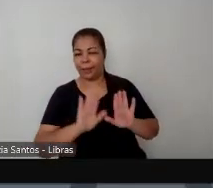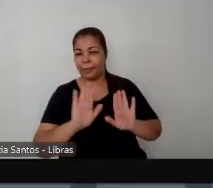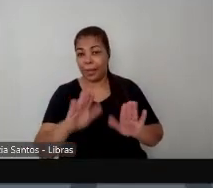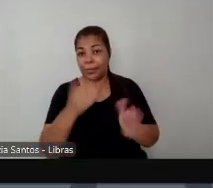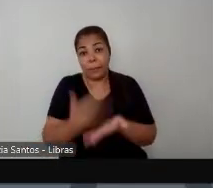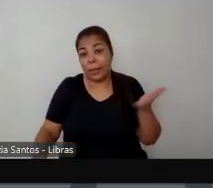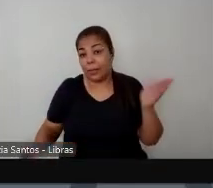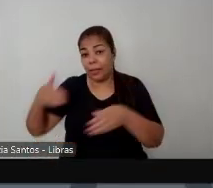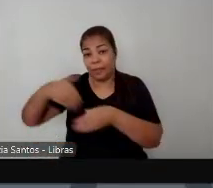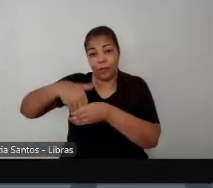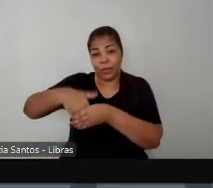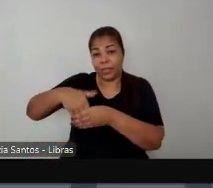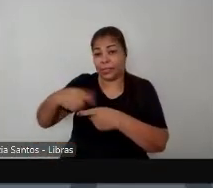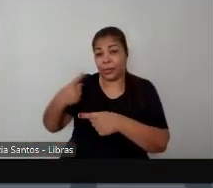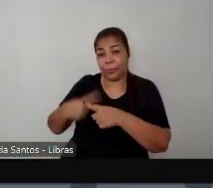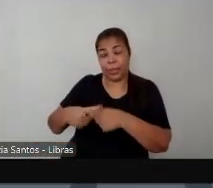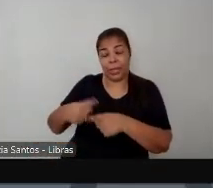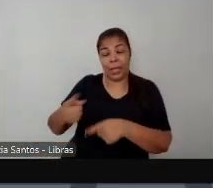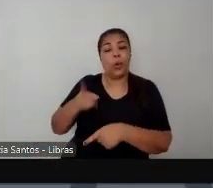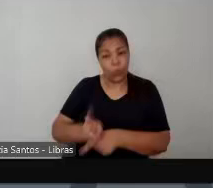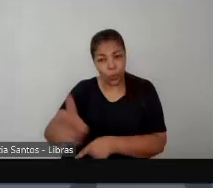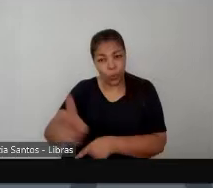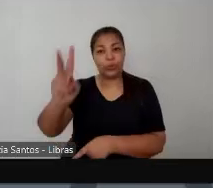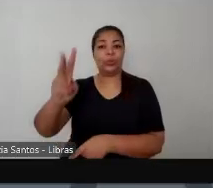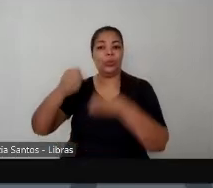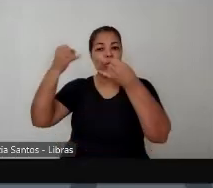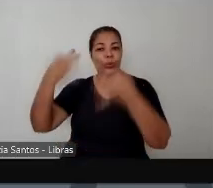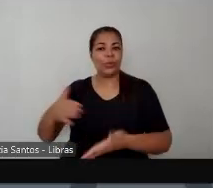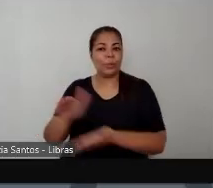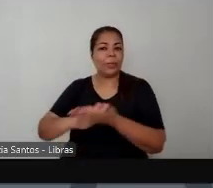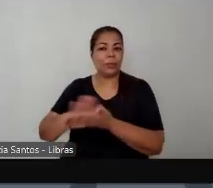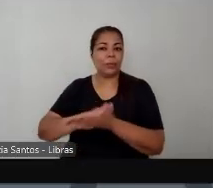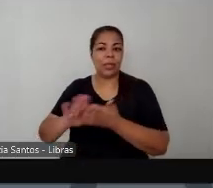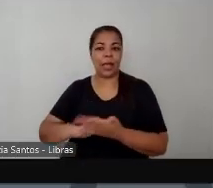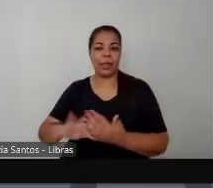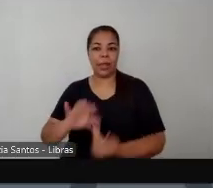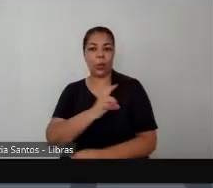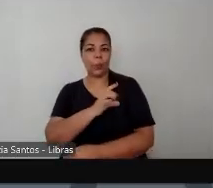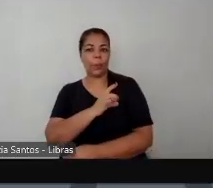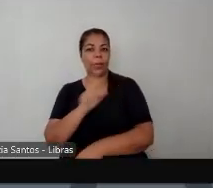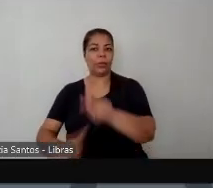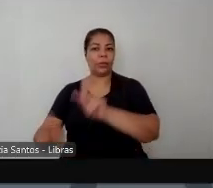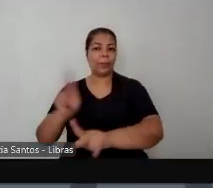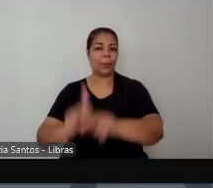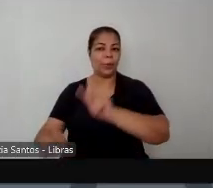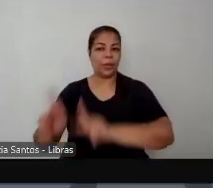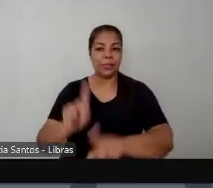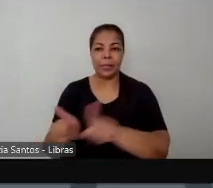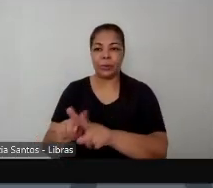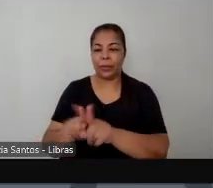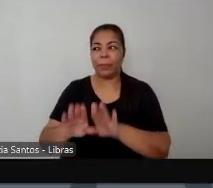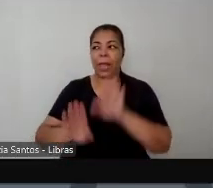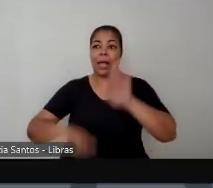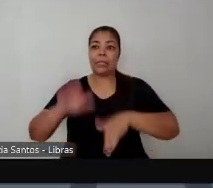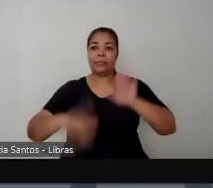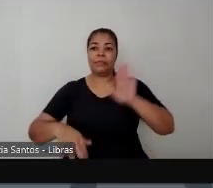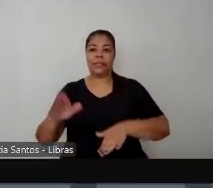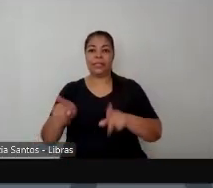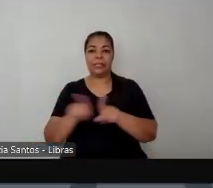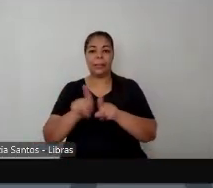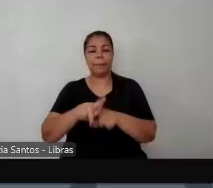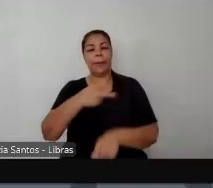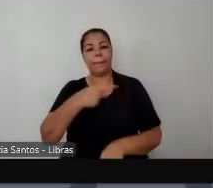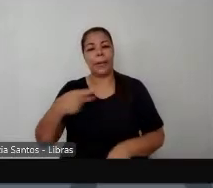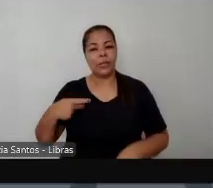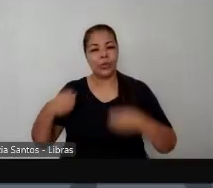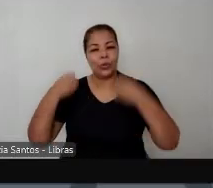seguinte porque continua não falando com o medo que a população está sentindo na ponta que o pastor fala com ele sobre isso que o